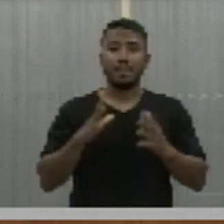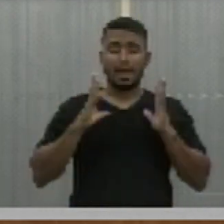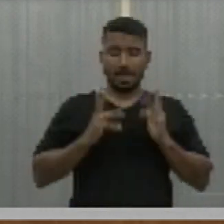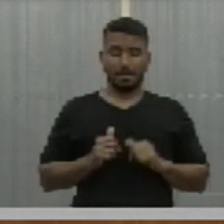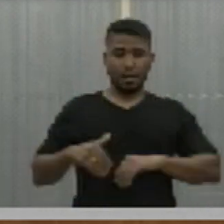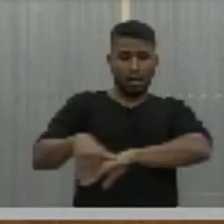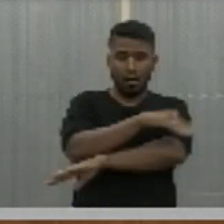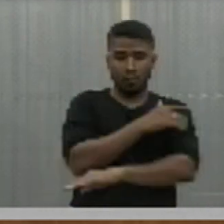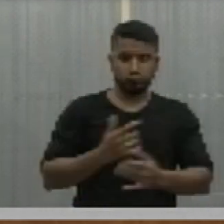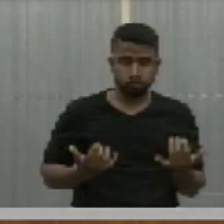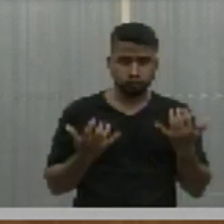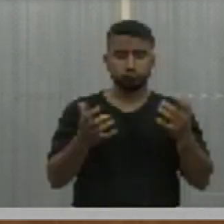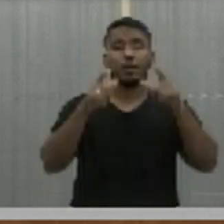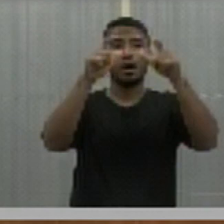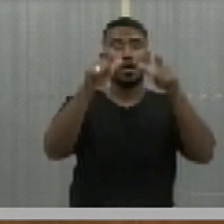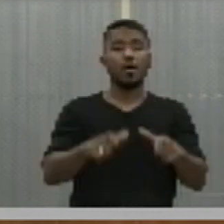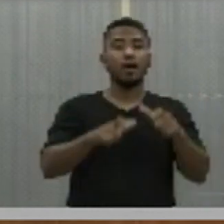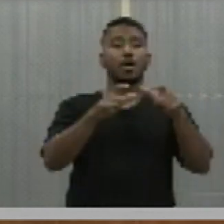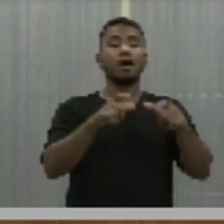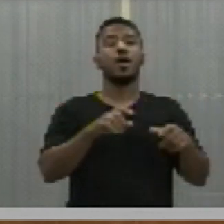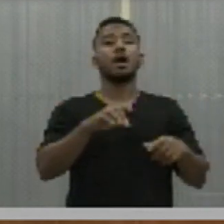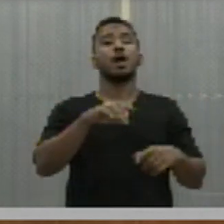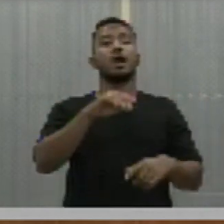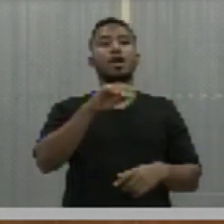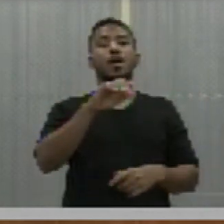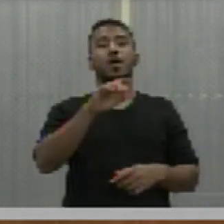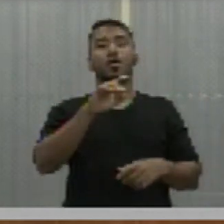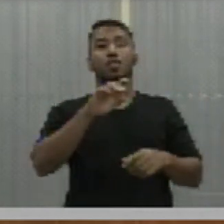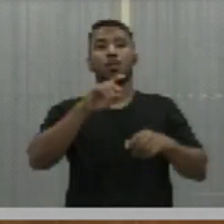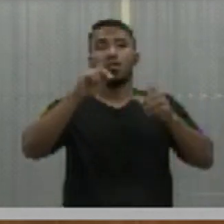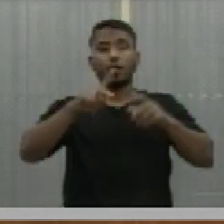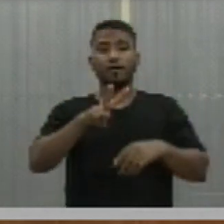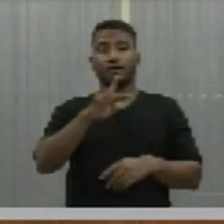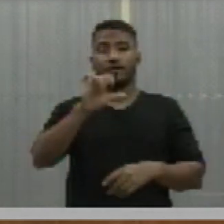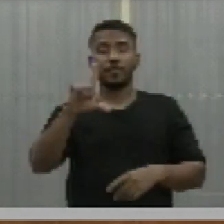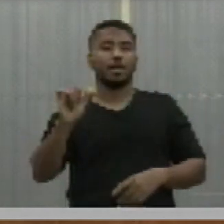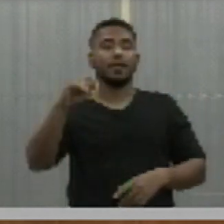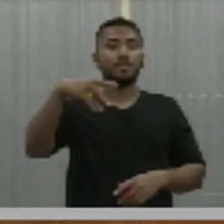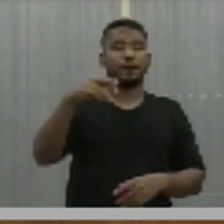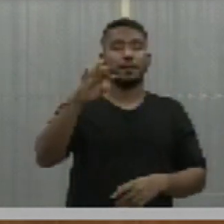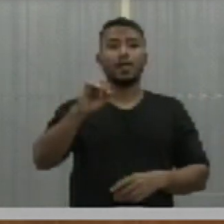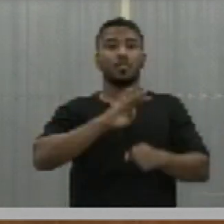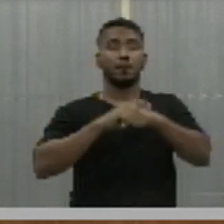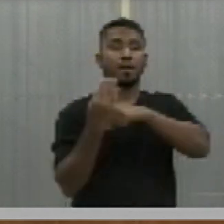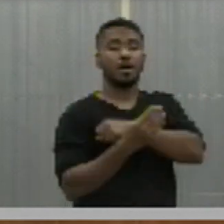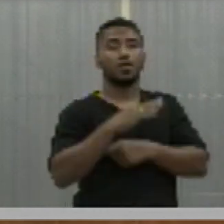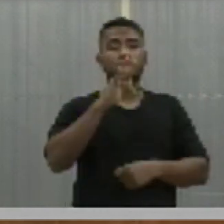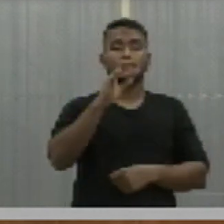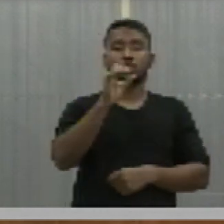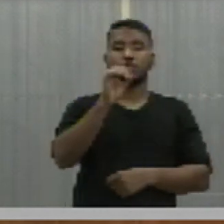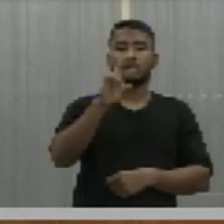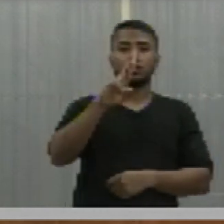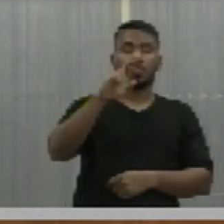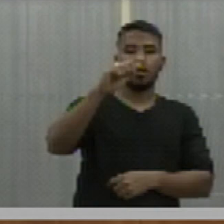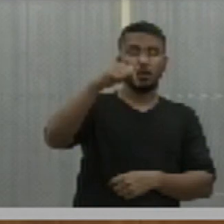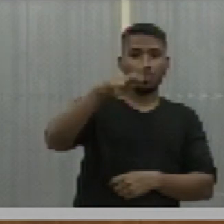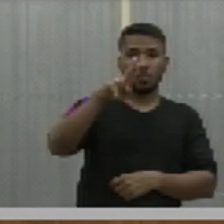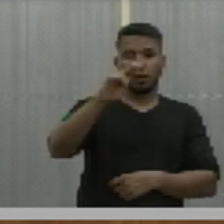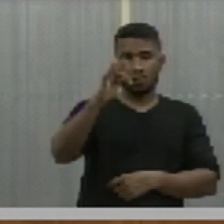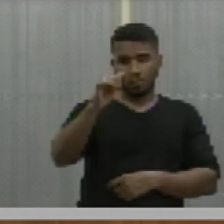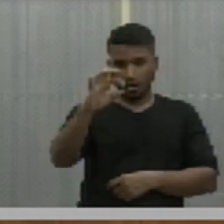Leal, próximo ao Centro Municipal de Educação Infantil, Engenheiro Matiz Augusto Oliveira Matos, Bairro Torquato Neto,